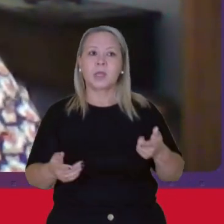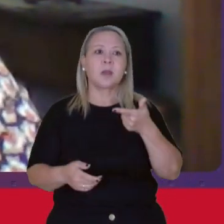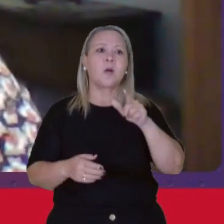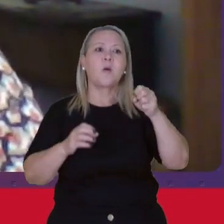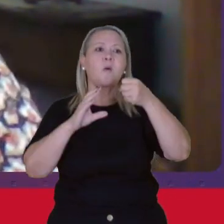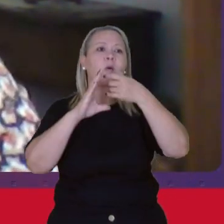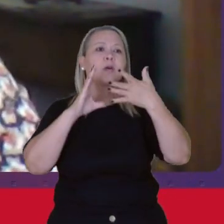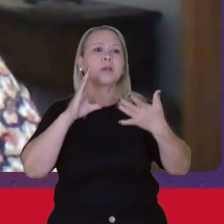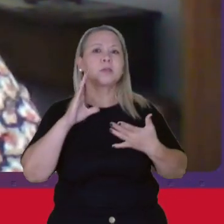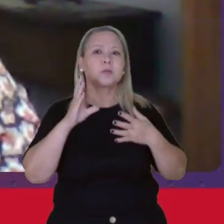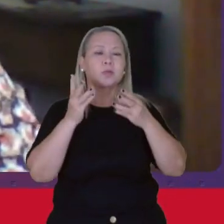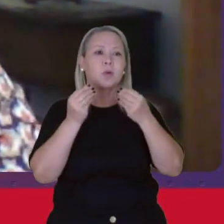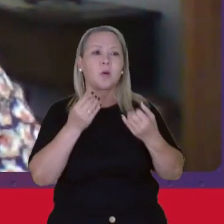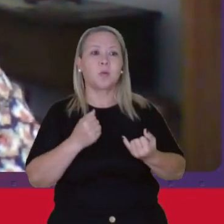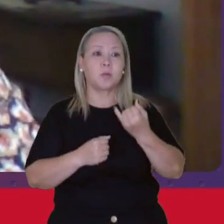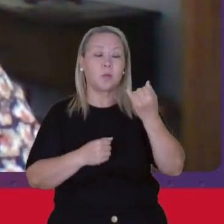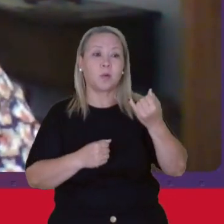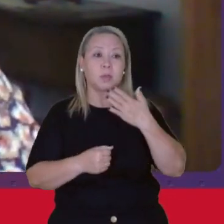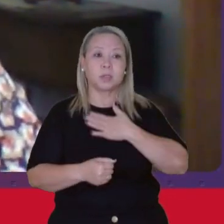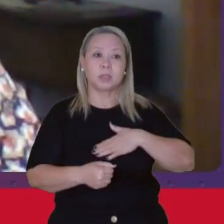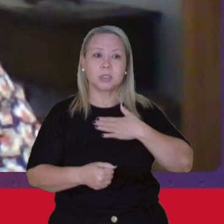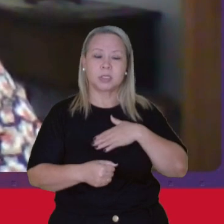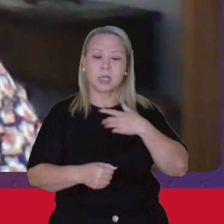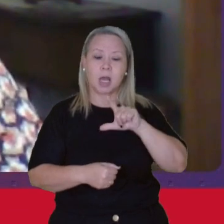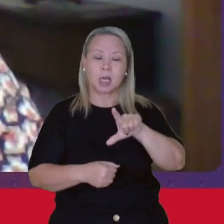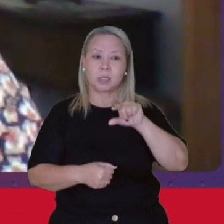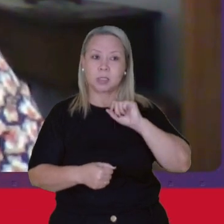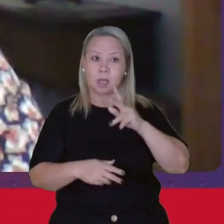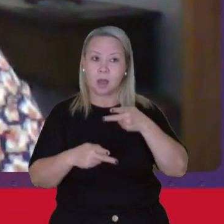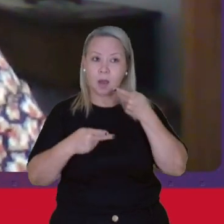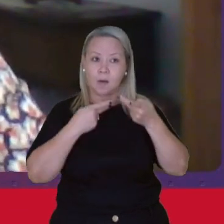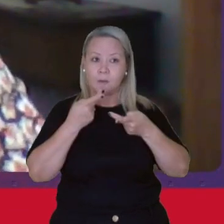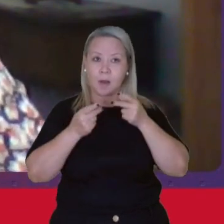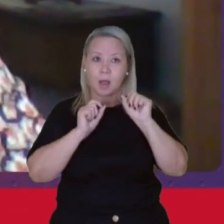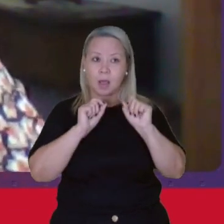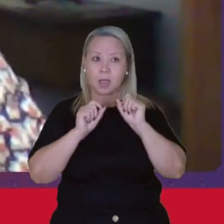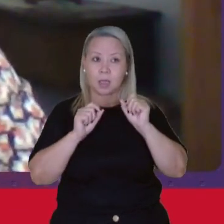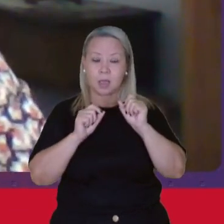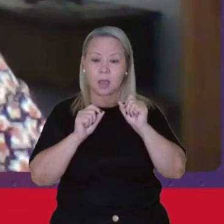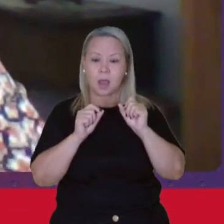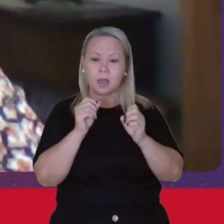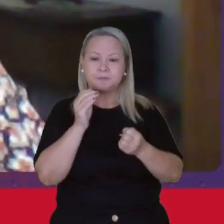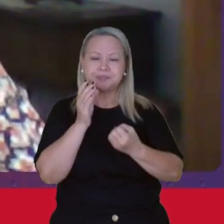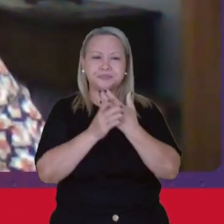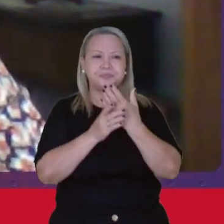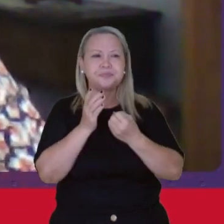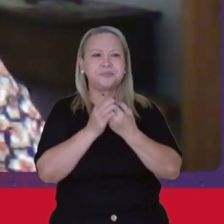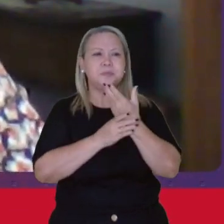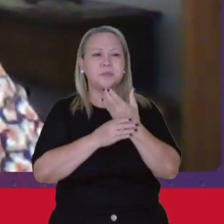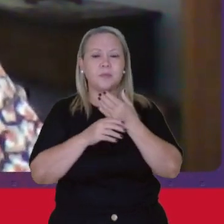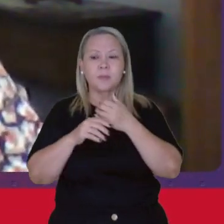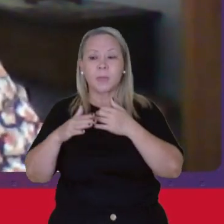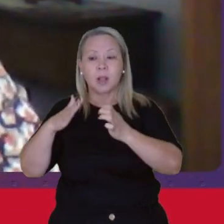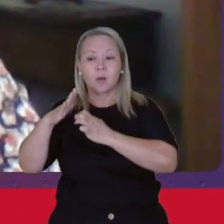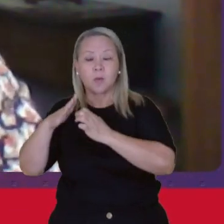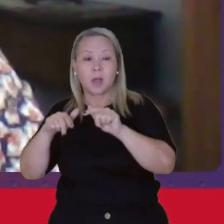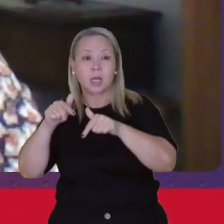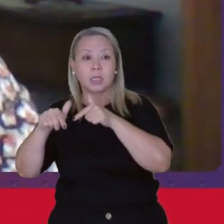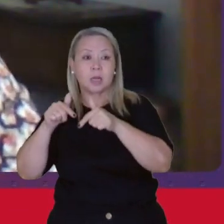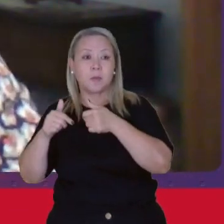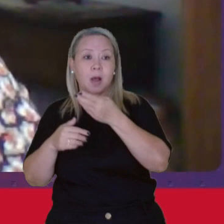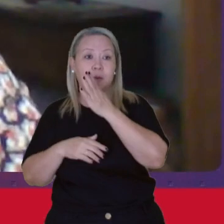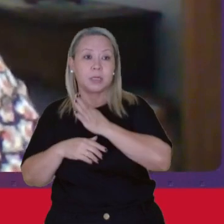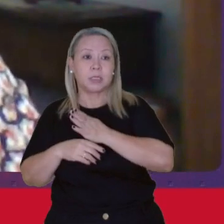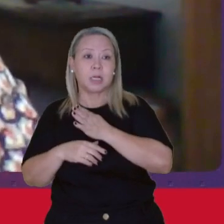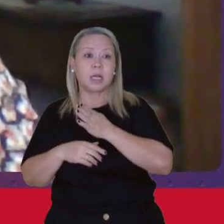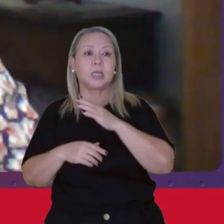aspecto também Muito importante que eu gostaria de destacar Que na constituição do mercado de trabalho brasileiro Há